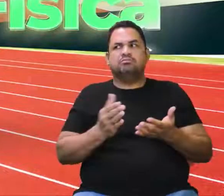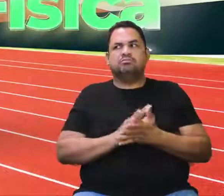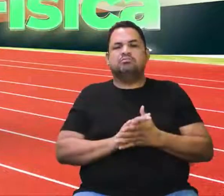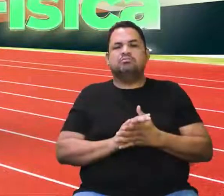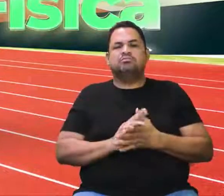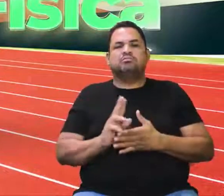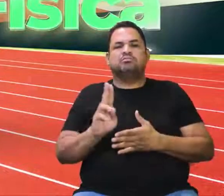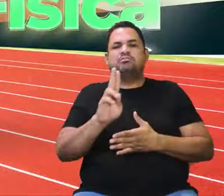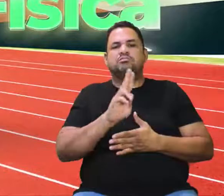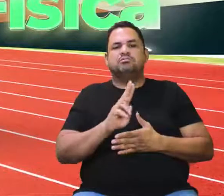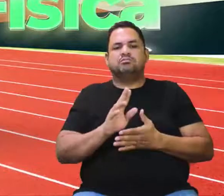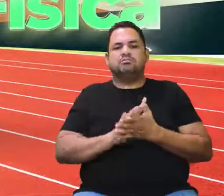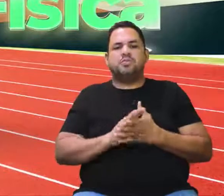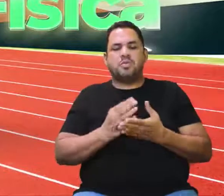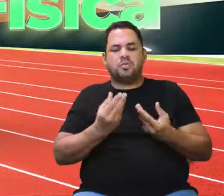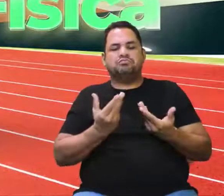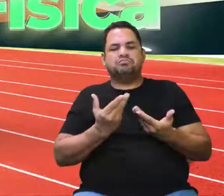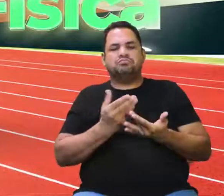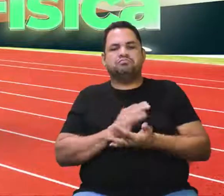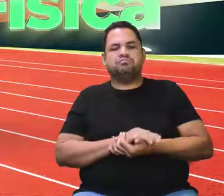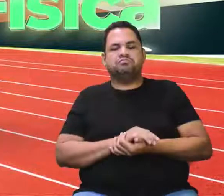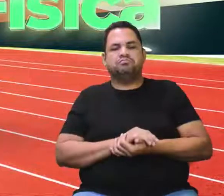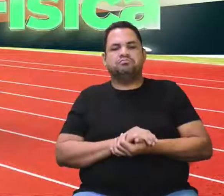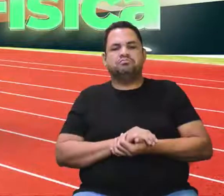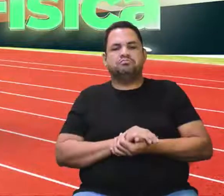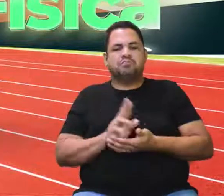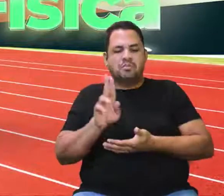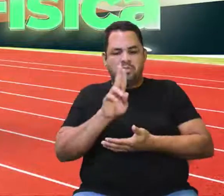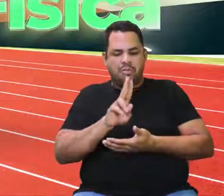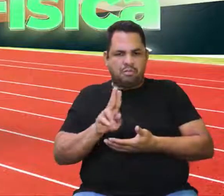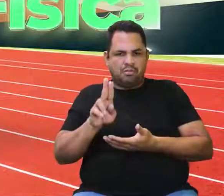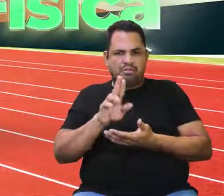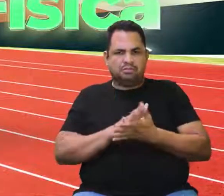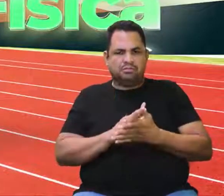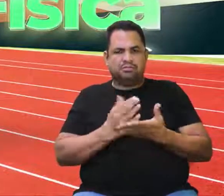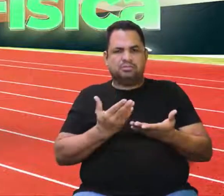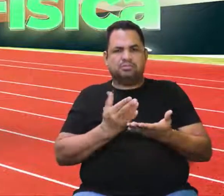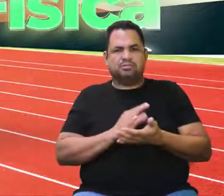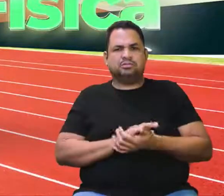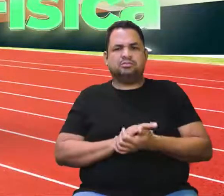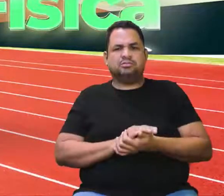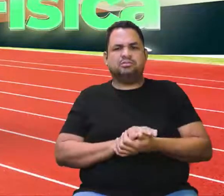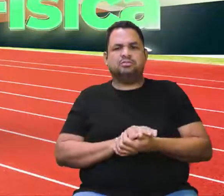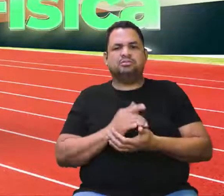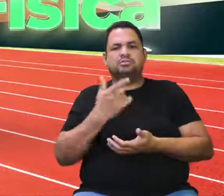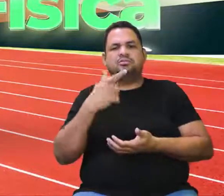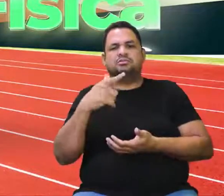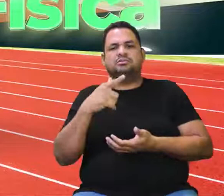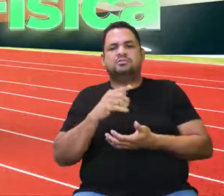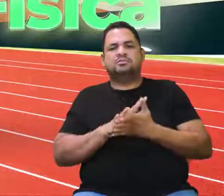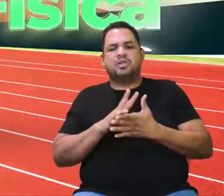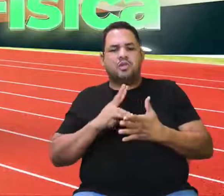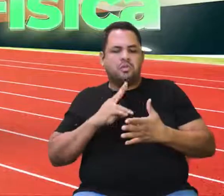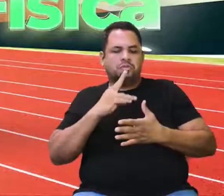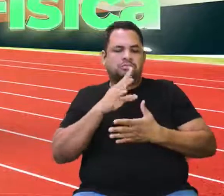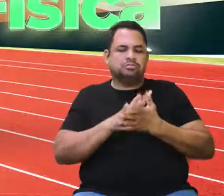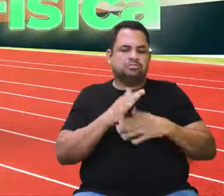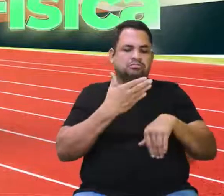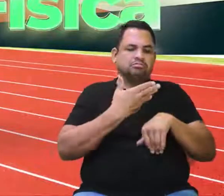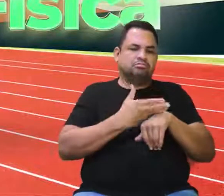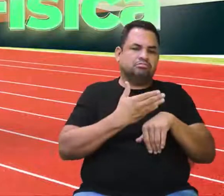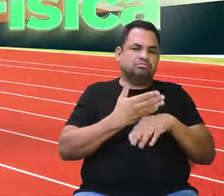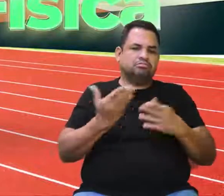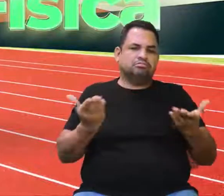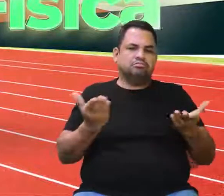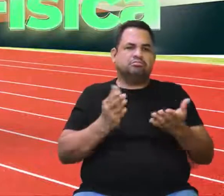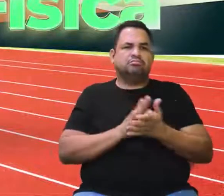usa demasiadamente esse uso, demasiado, né? Sem ter ali um fortalecimento, uma prática de